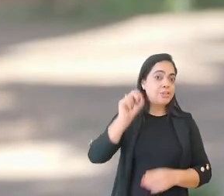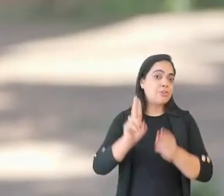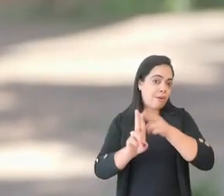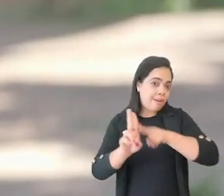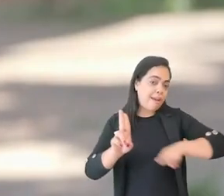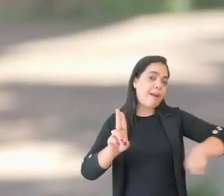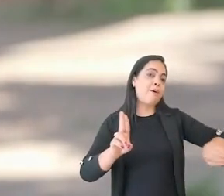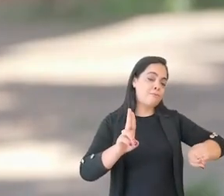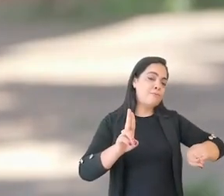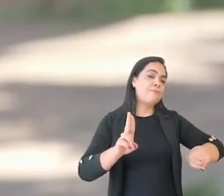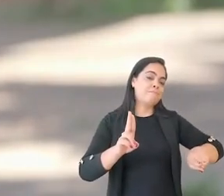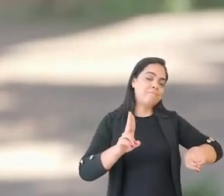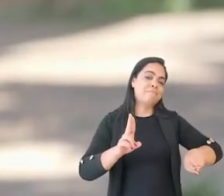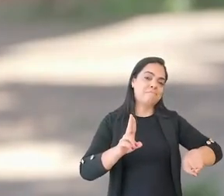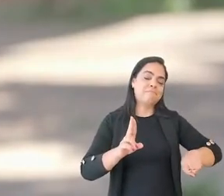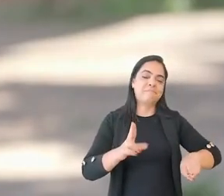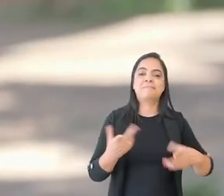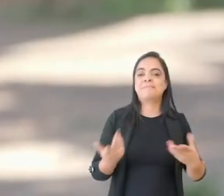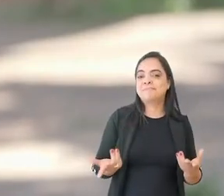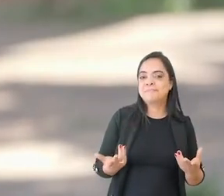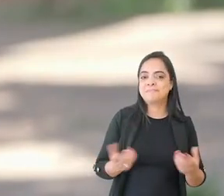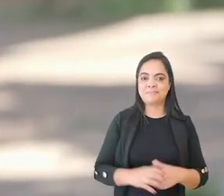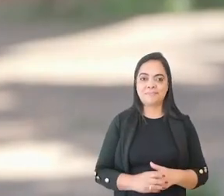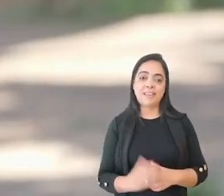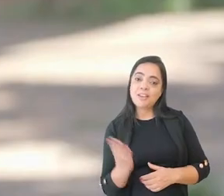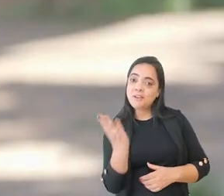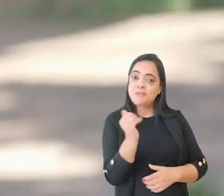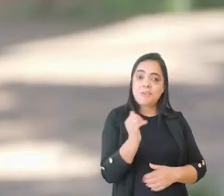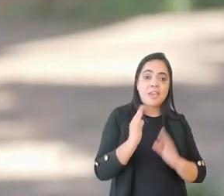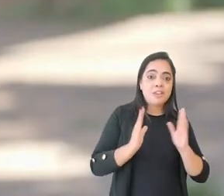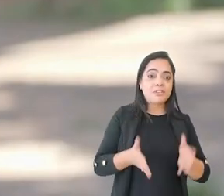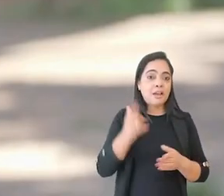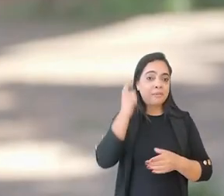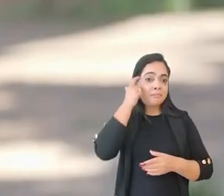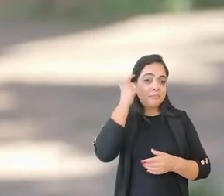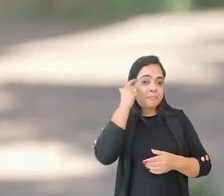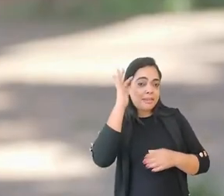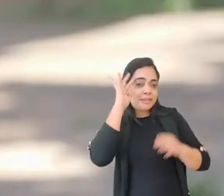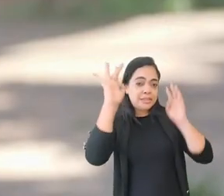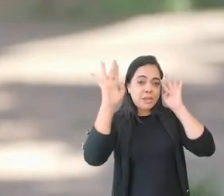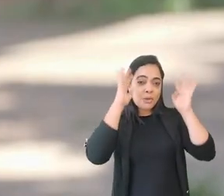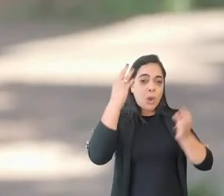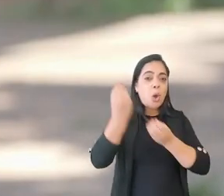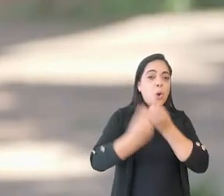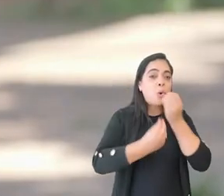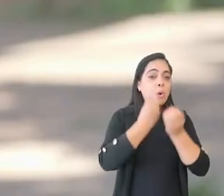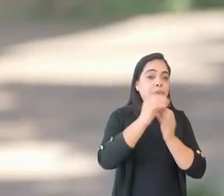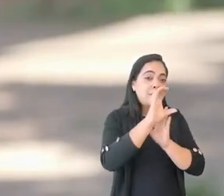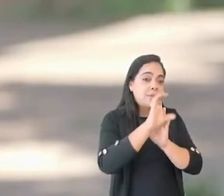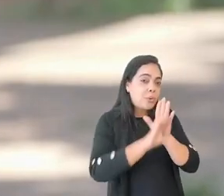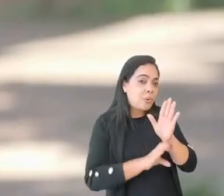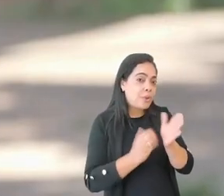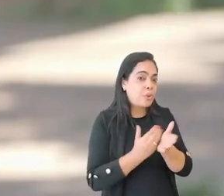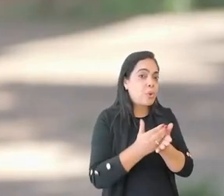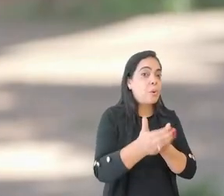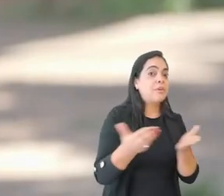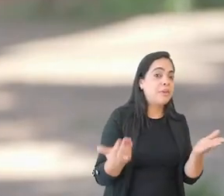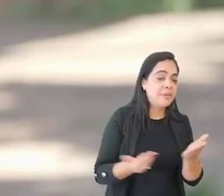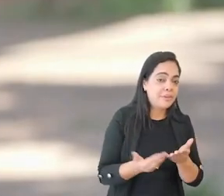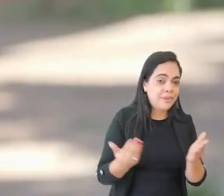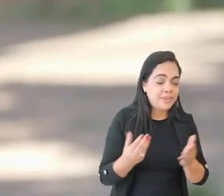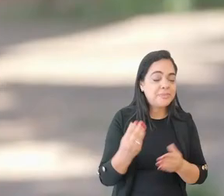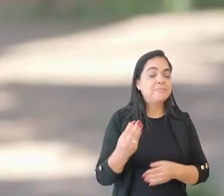UFA como a sua universidade e que venha já pensando em construir o seu currículo a partir de hoje, né?